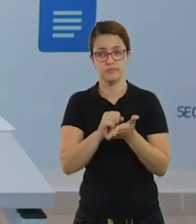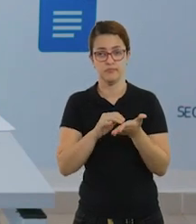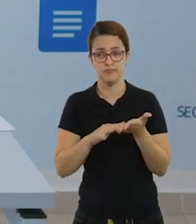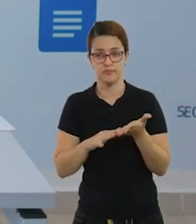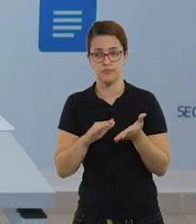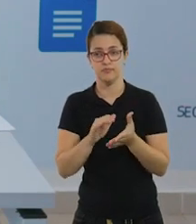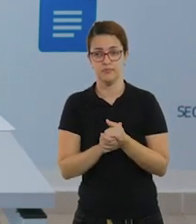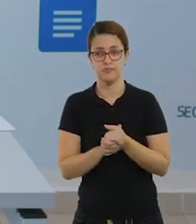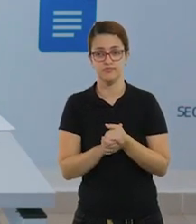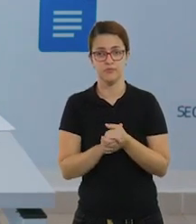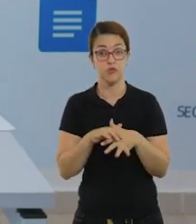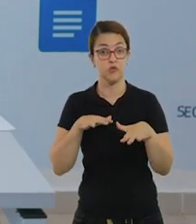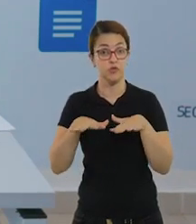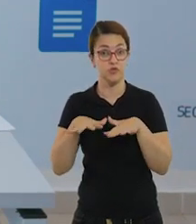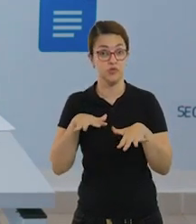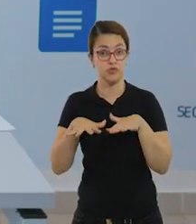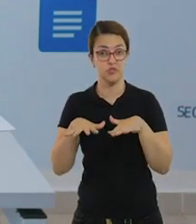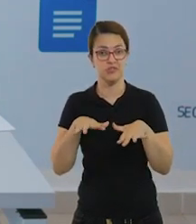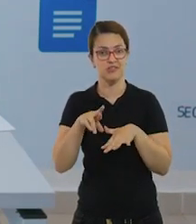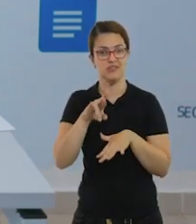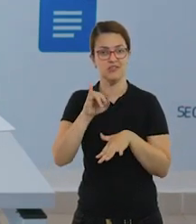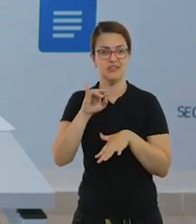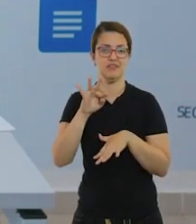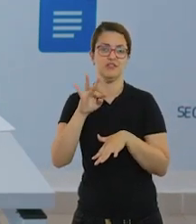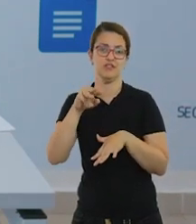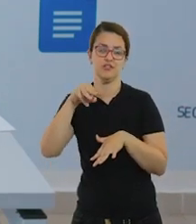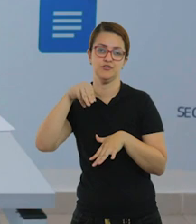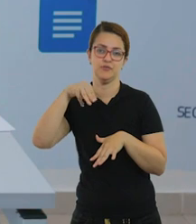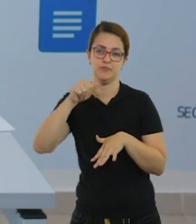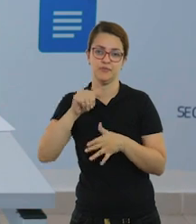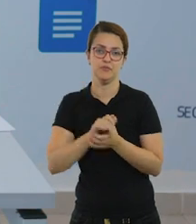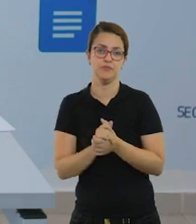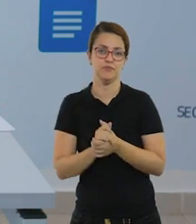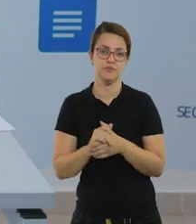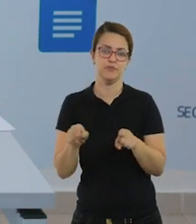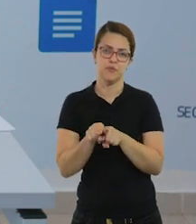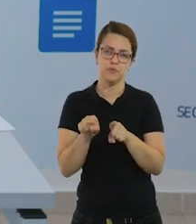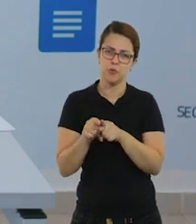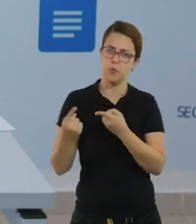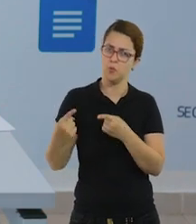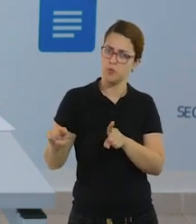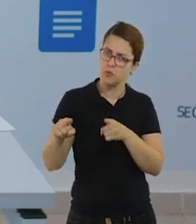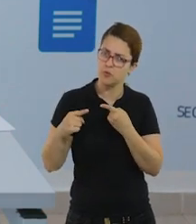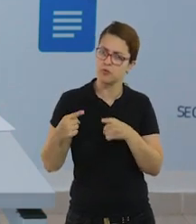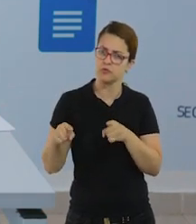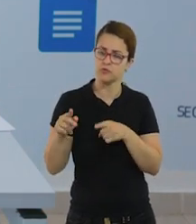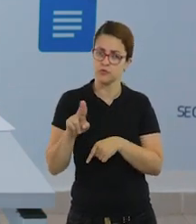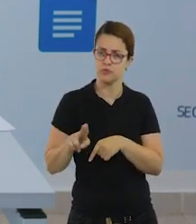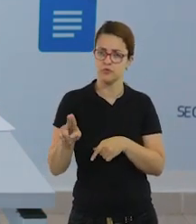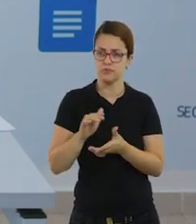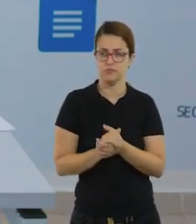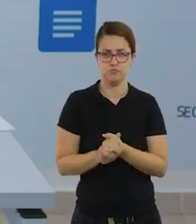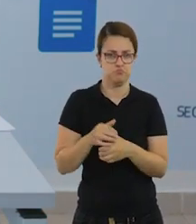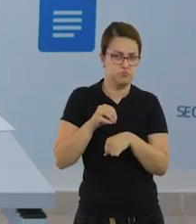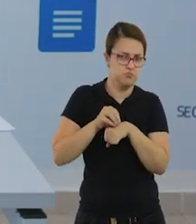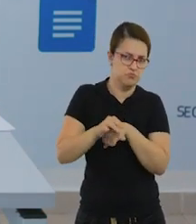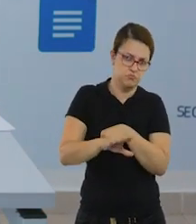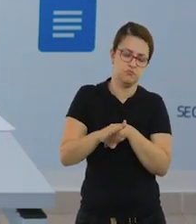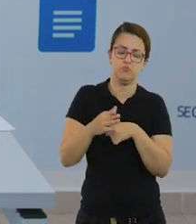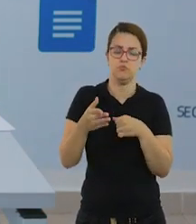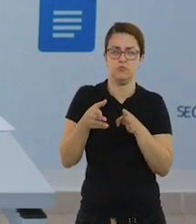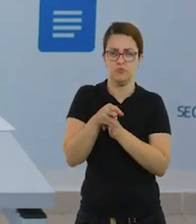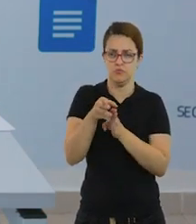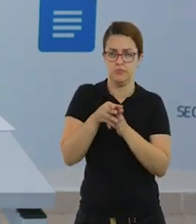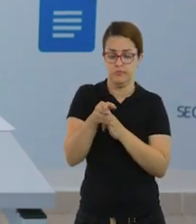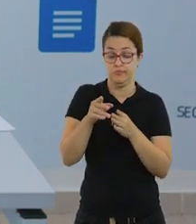bimestre, atividades rítmicas, que podem ser feitas com movimentos com apoio musical ou não. E a gente vai sugerindo as